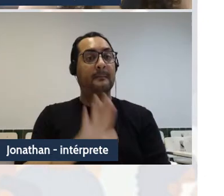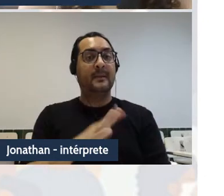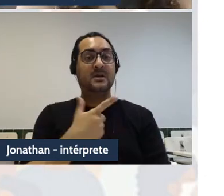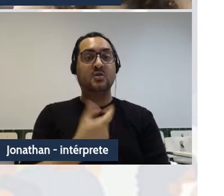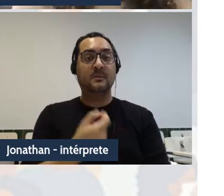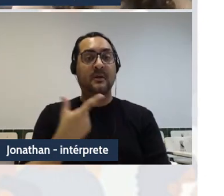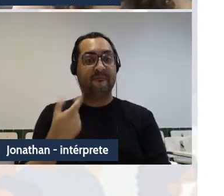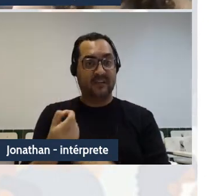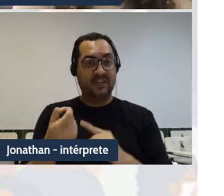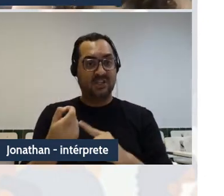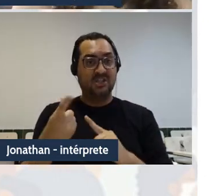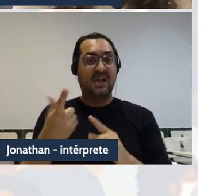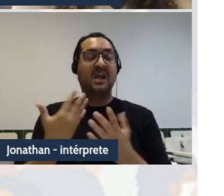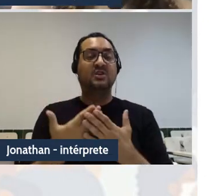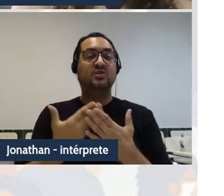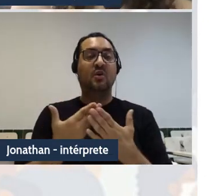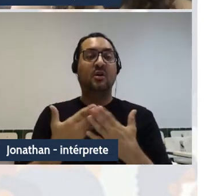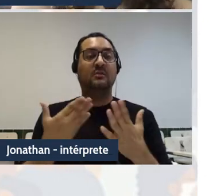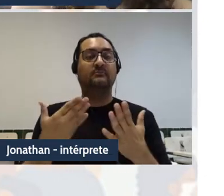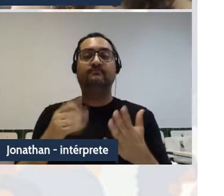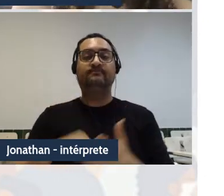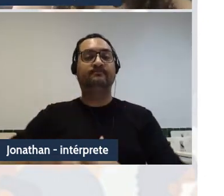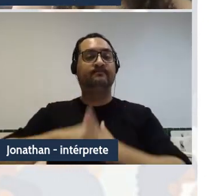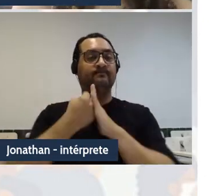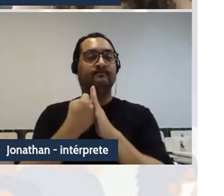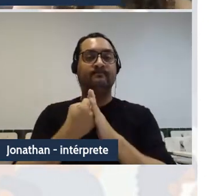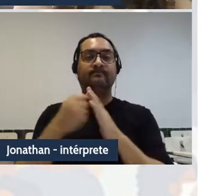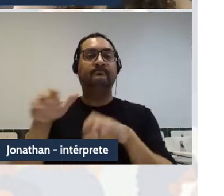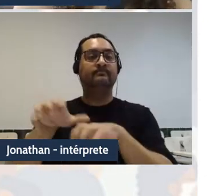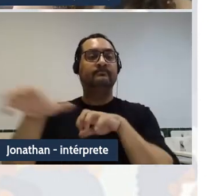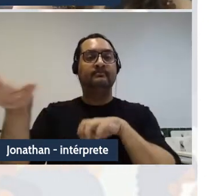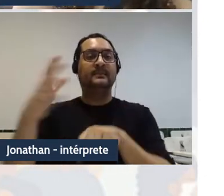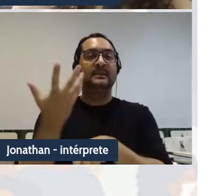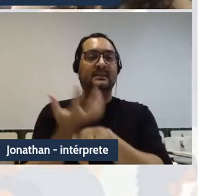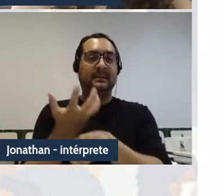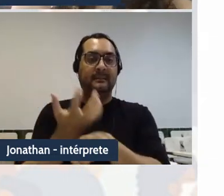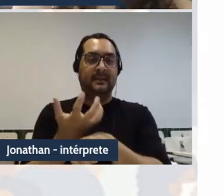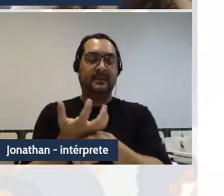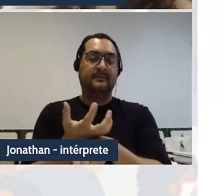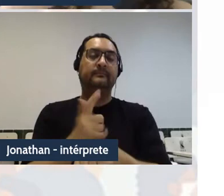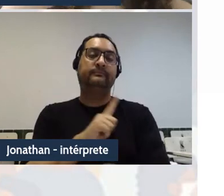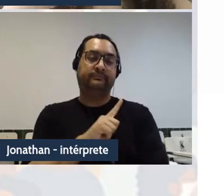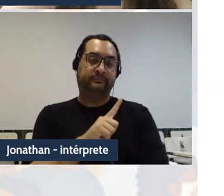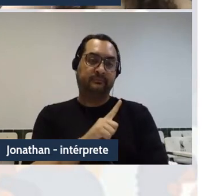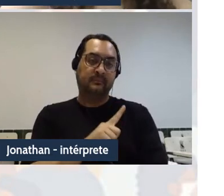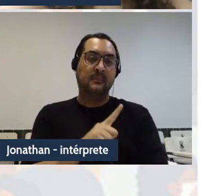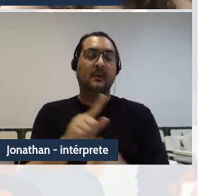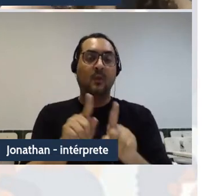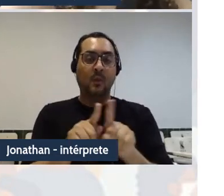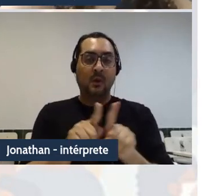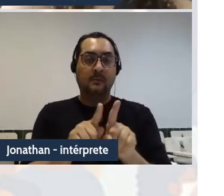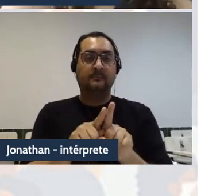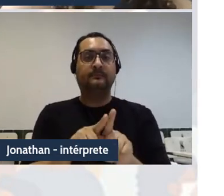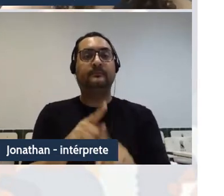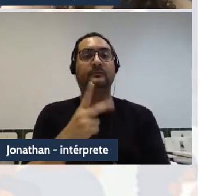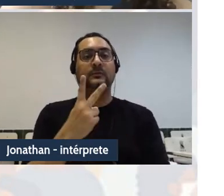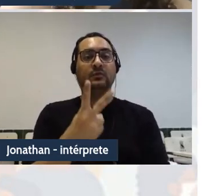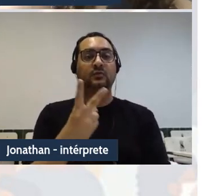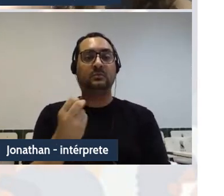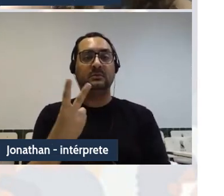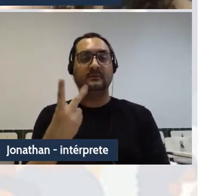suspensas e disciplinas foram oferecidas de modo não obrigatório de forma online, assim como as disciplinas do ano de 2021.